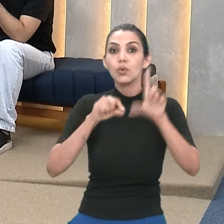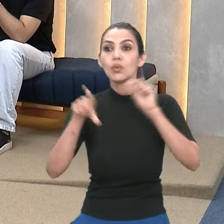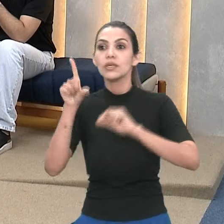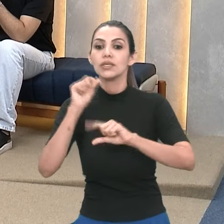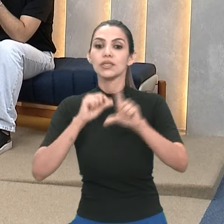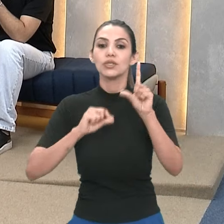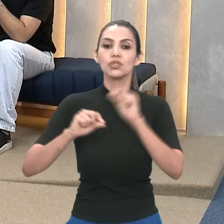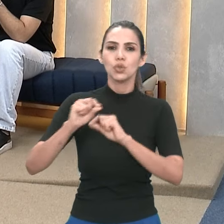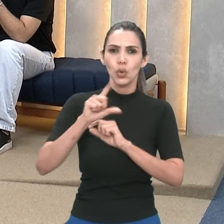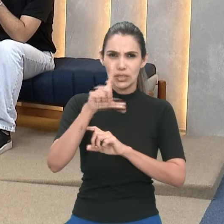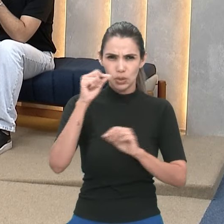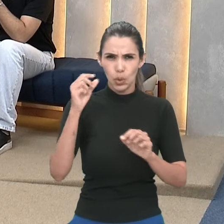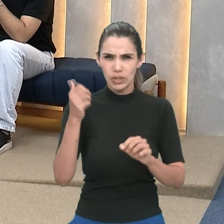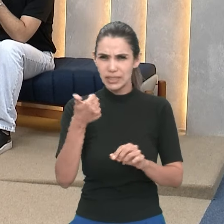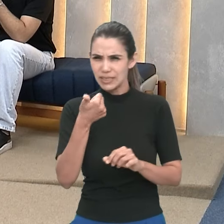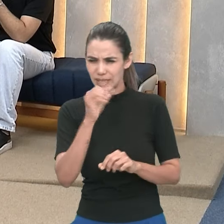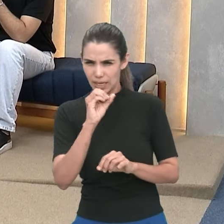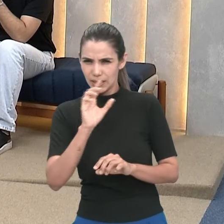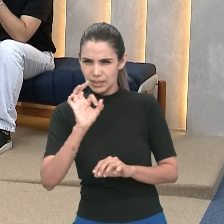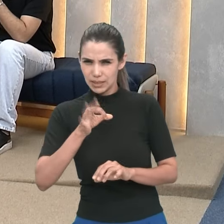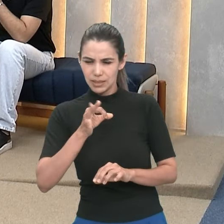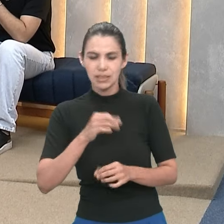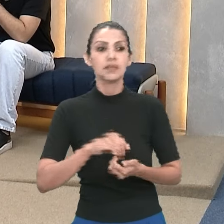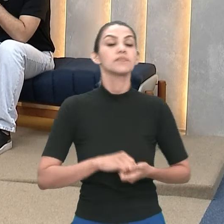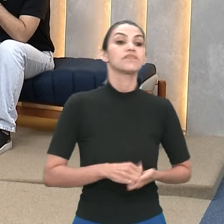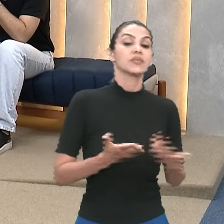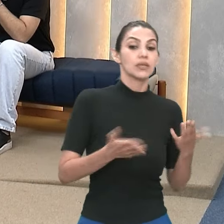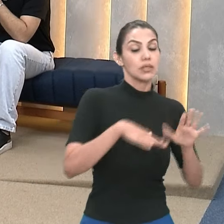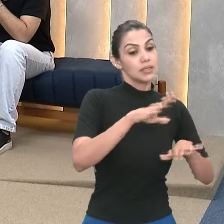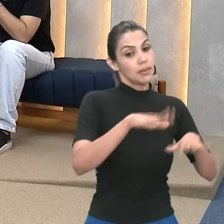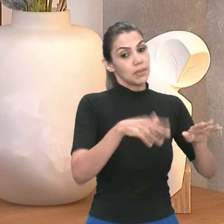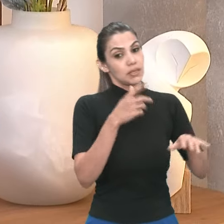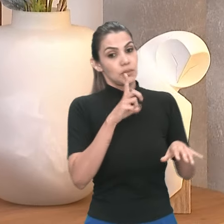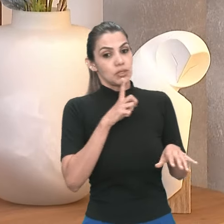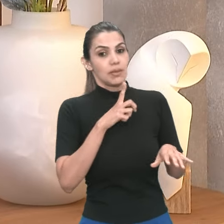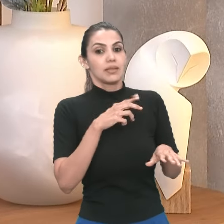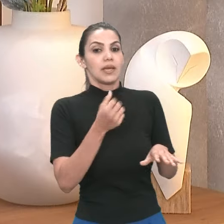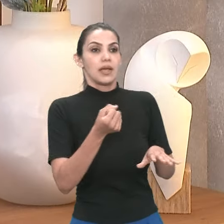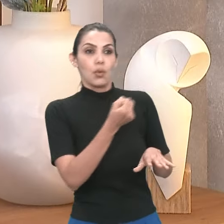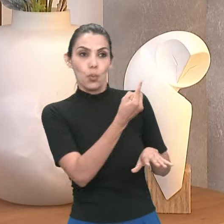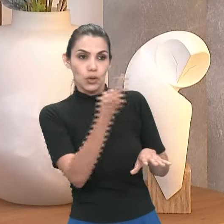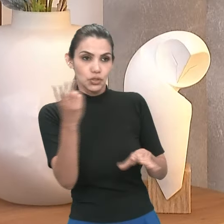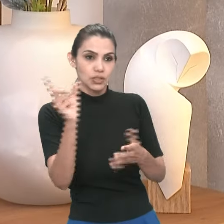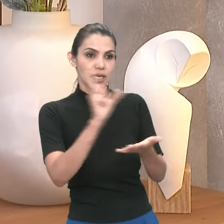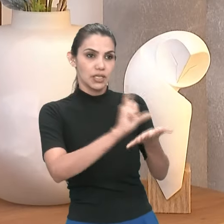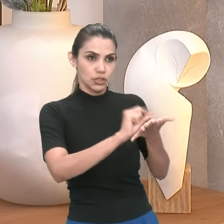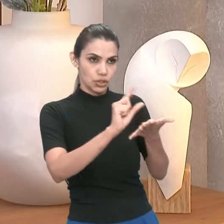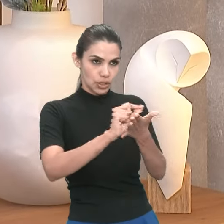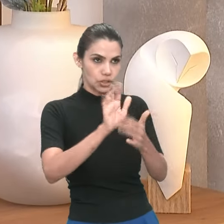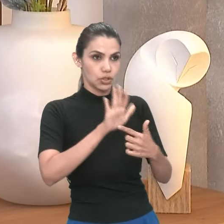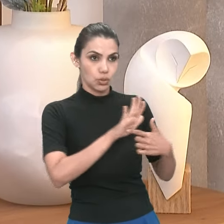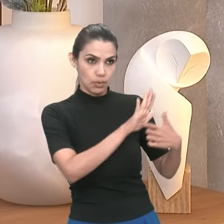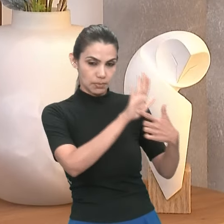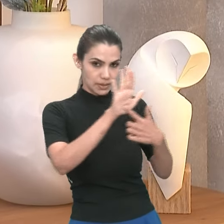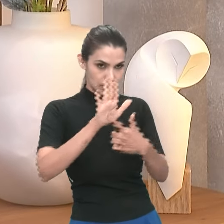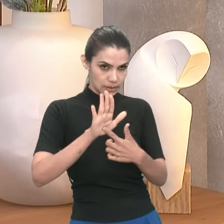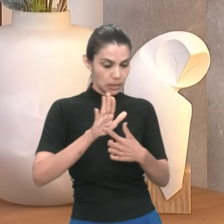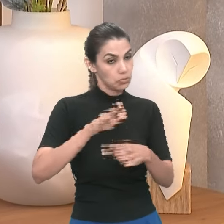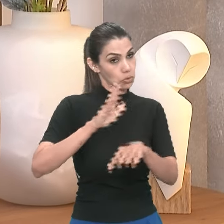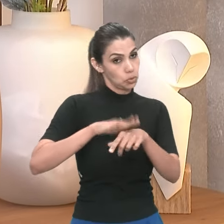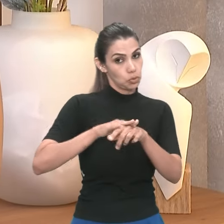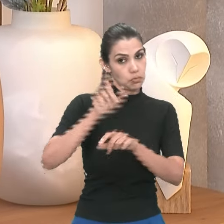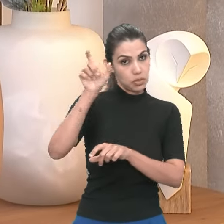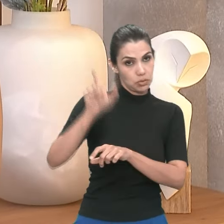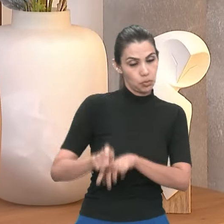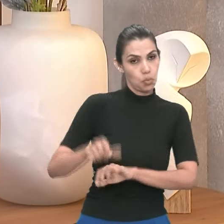Bom, dependendo da modalidade, né, tem um número de trabalhos que são apresentados para os avaliadores, né? Então,